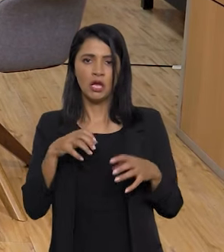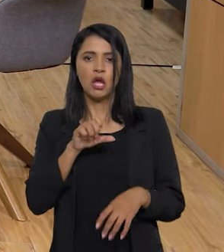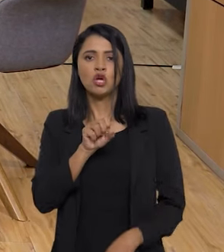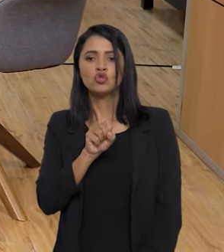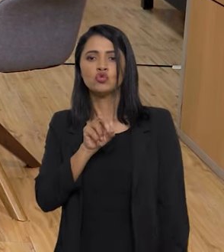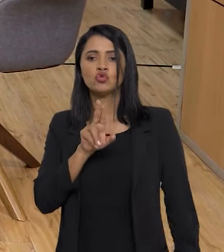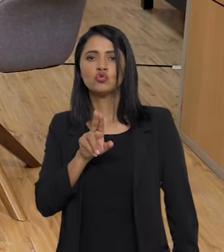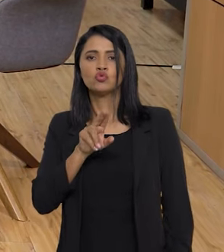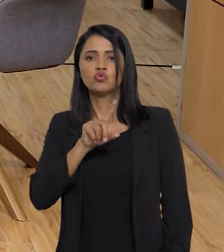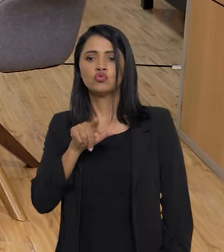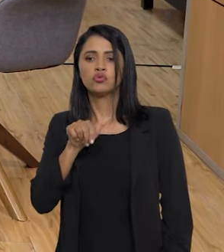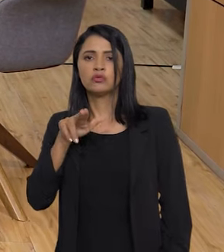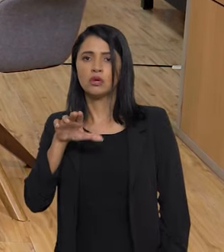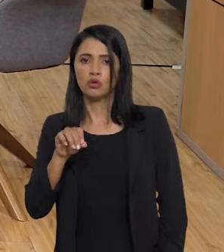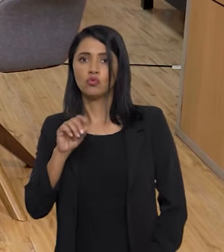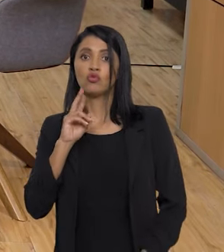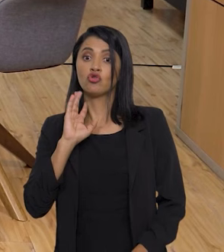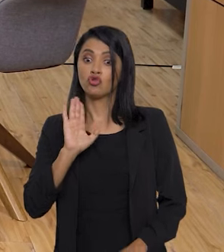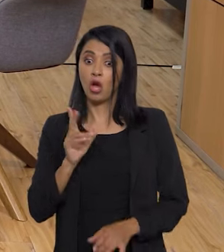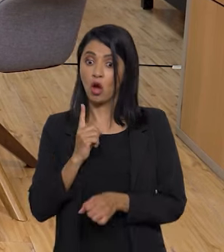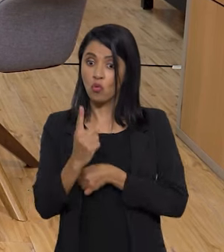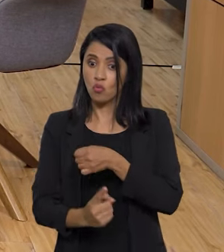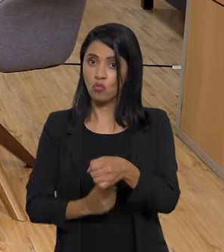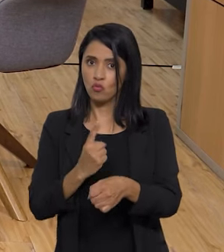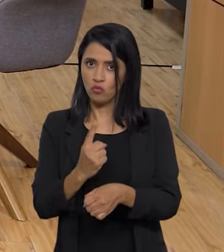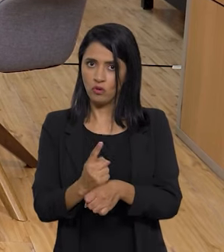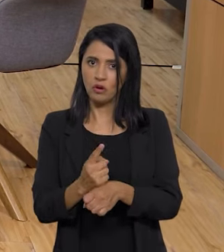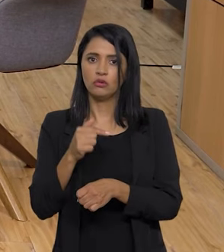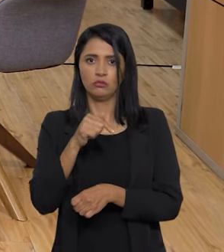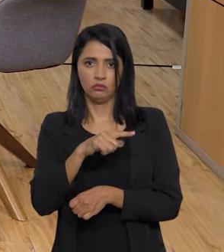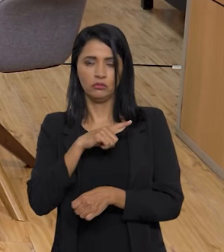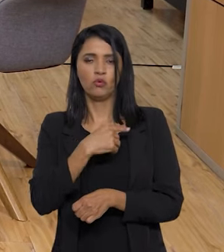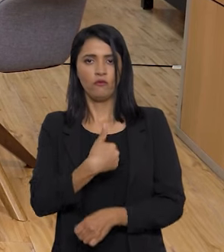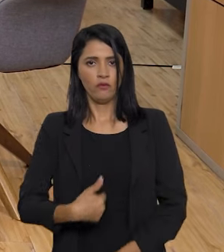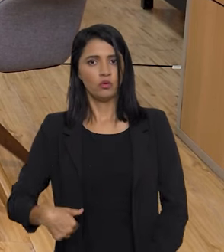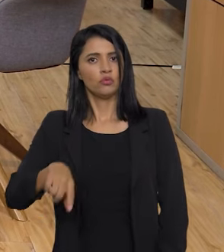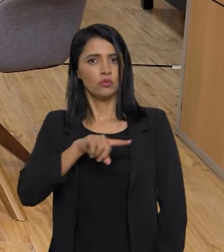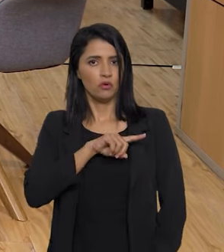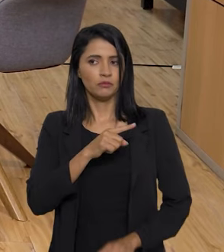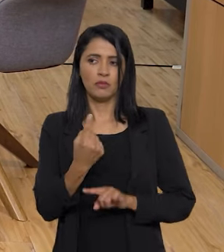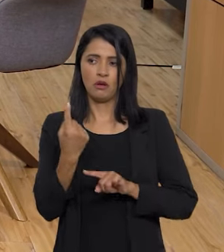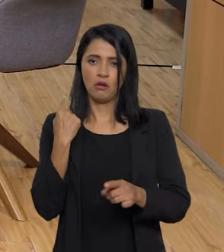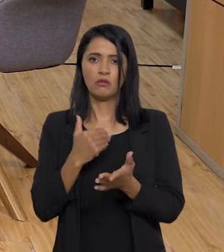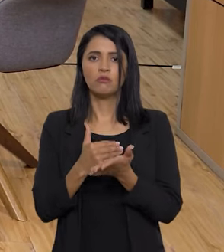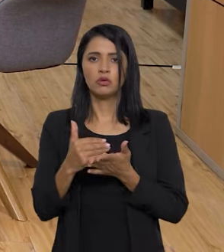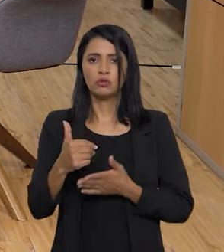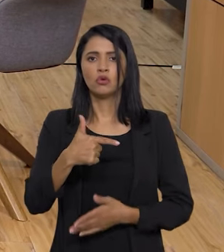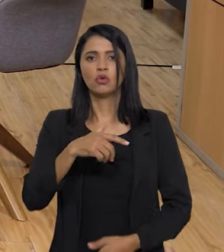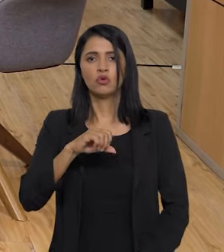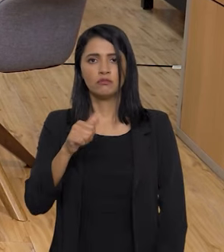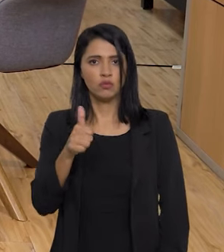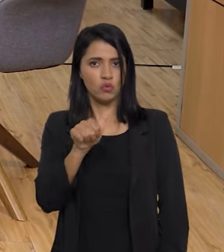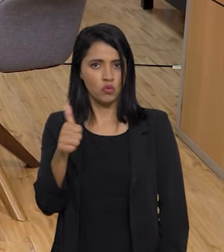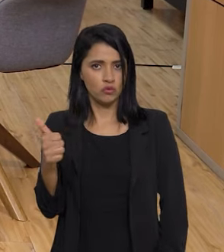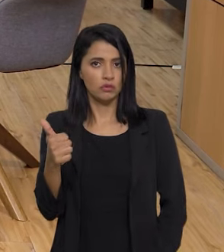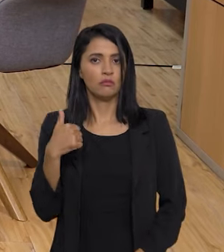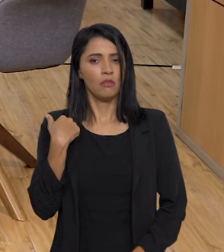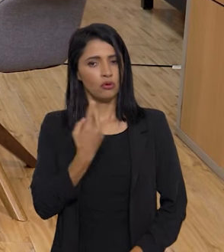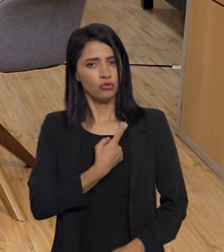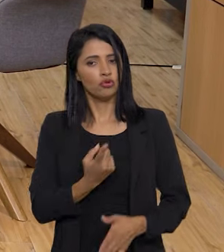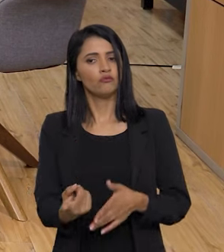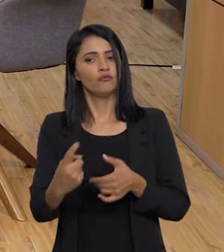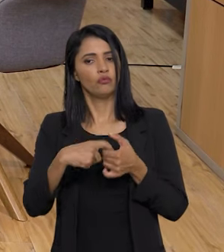ano. E o que nós estamos fazendo? Um ano no nosso governo, esse conflito vem de 2011. Nós retomamos a negociação